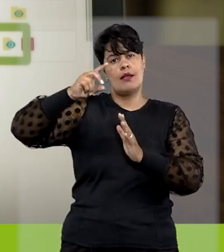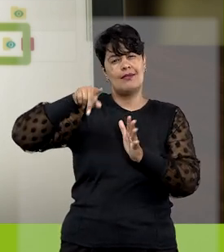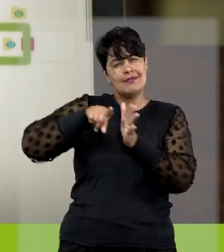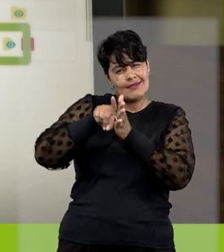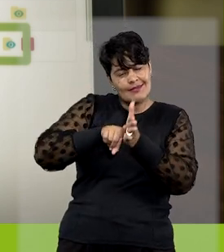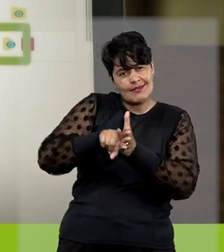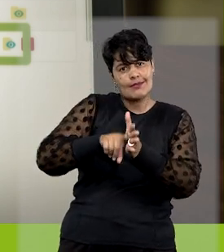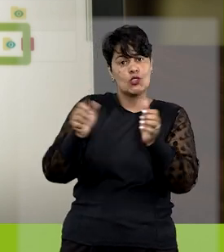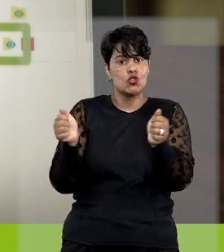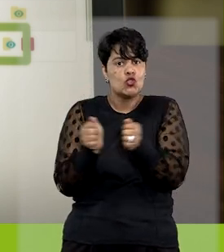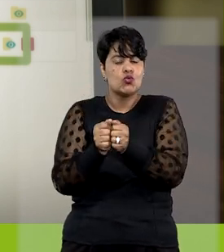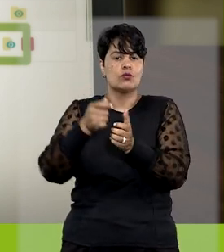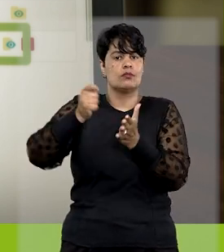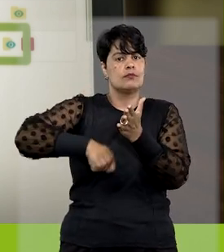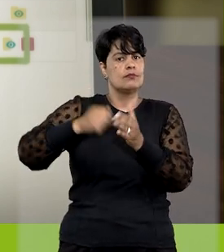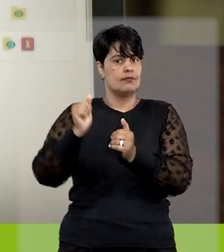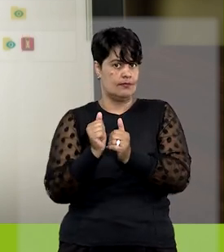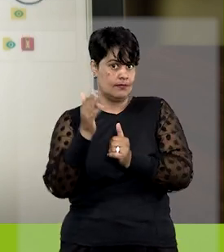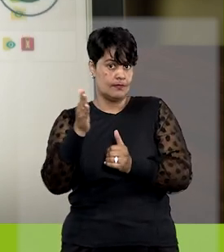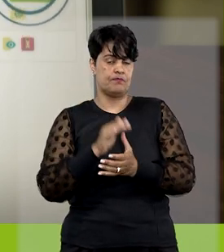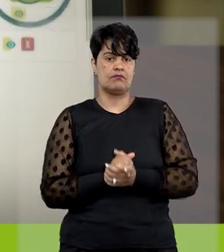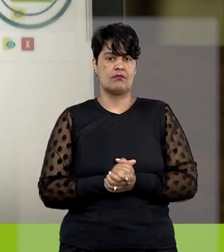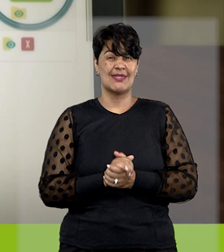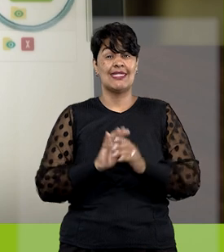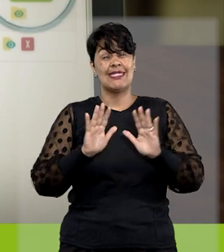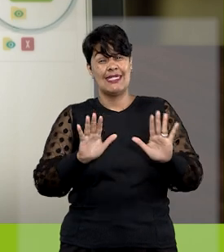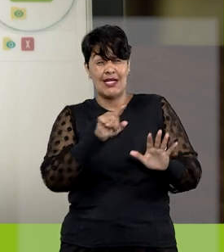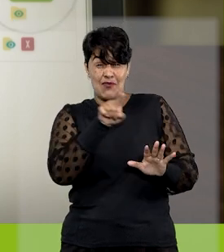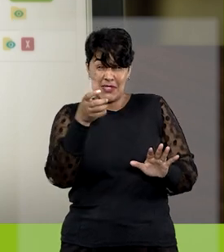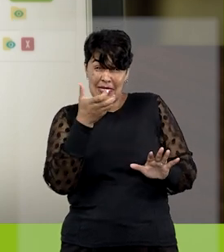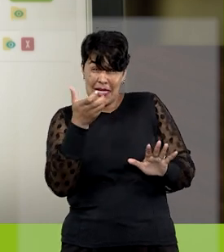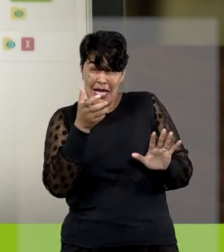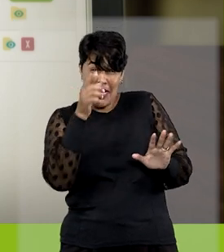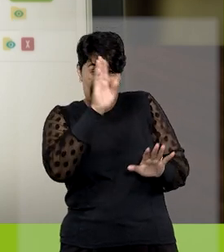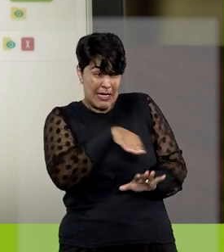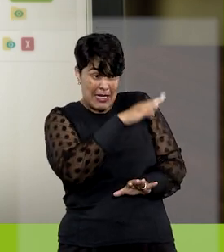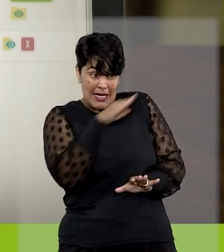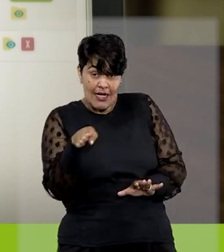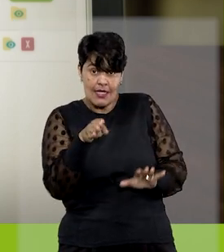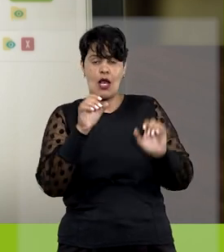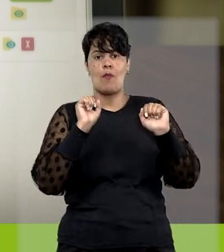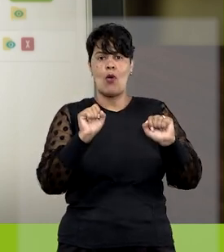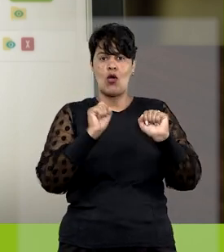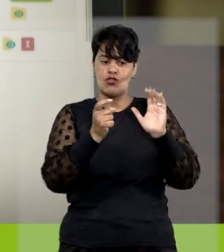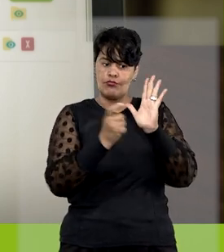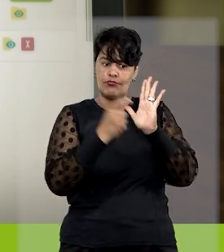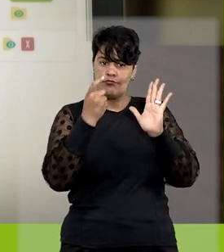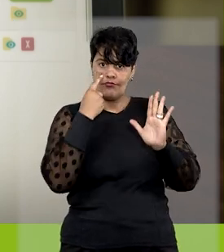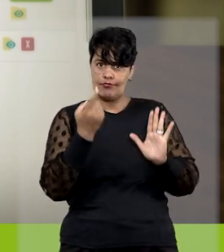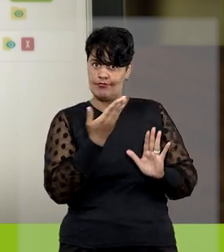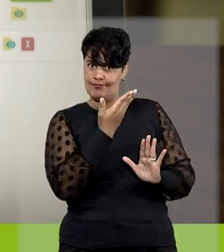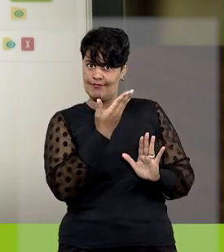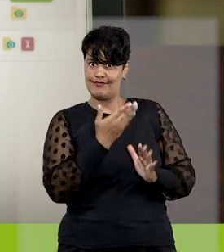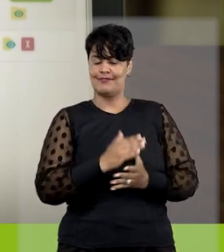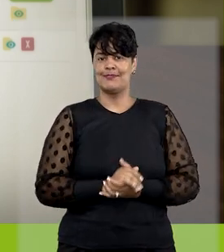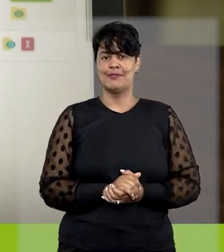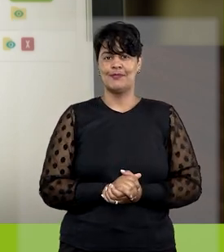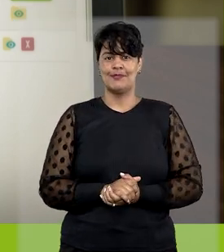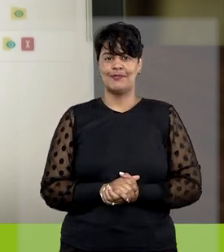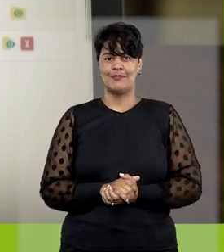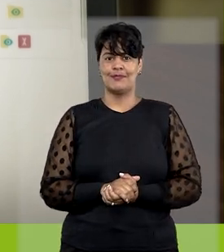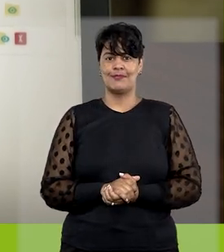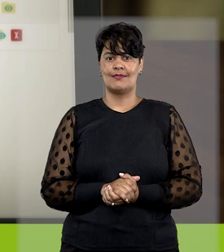juntamente com a liberação de assinatura externa. Para cancelar a liberação efetuada, basta clicar neste ícone.